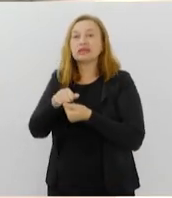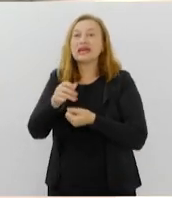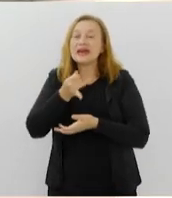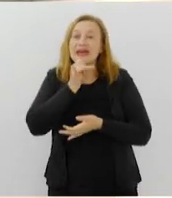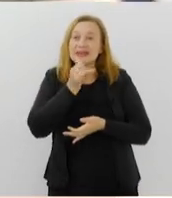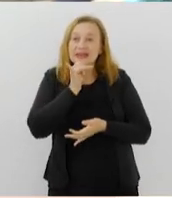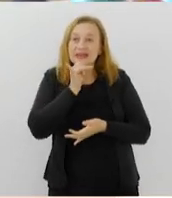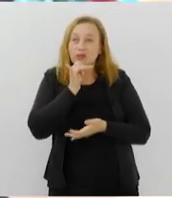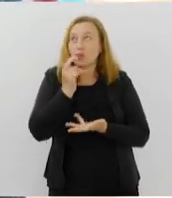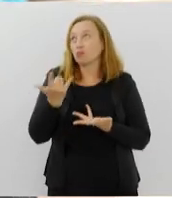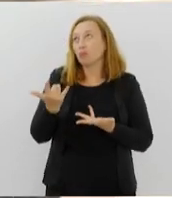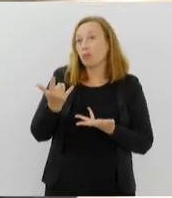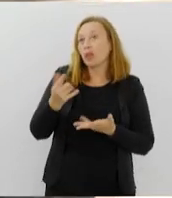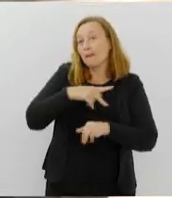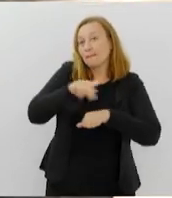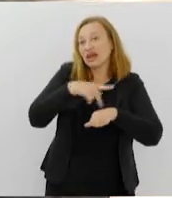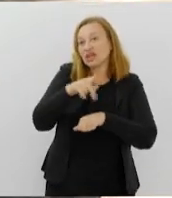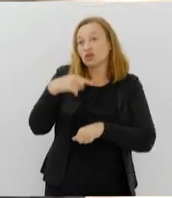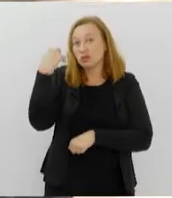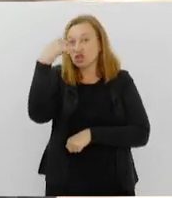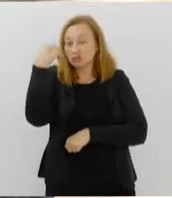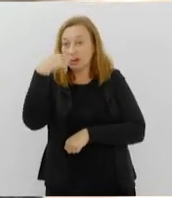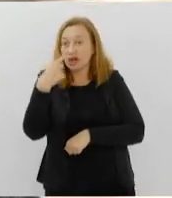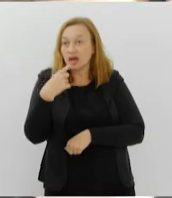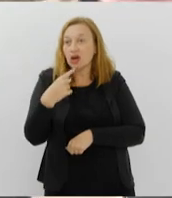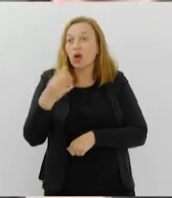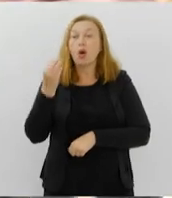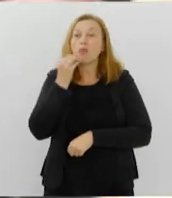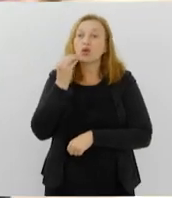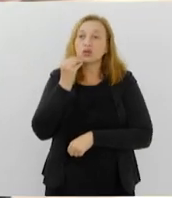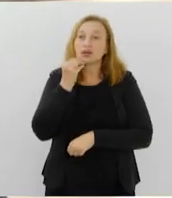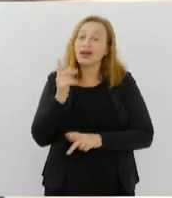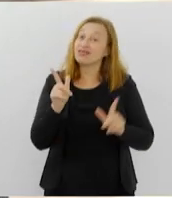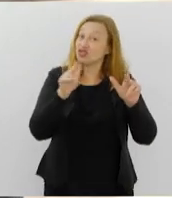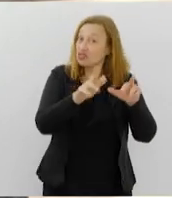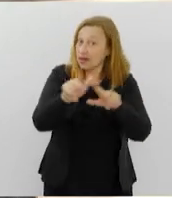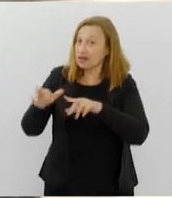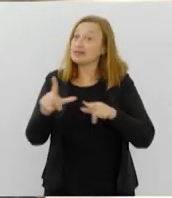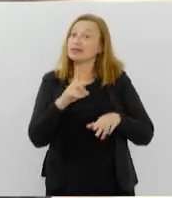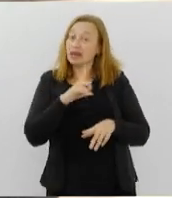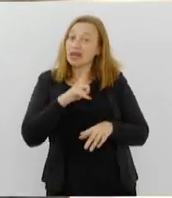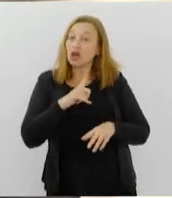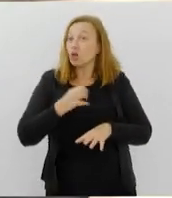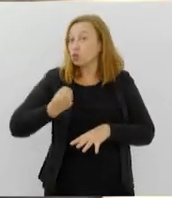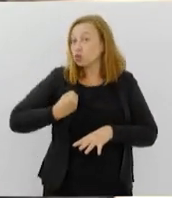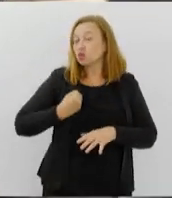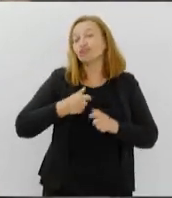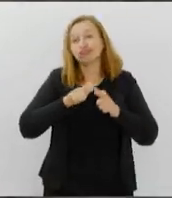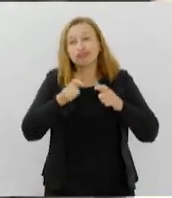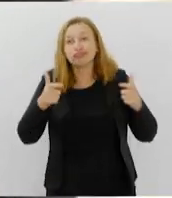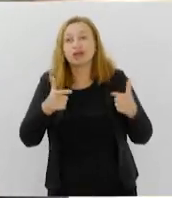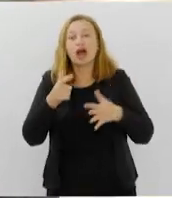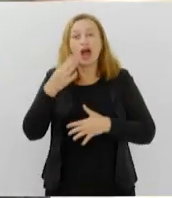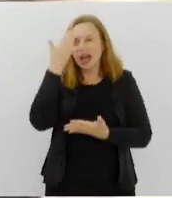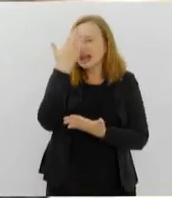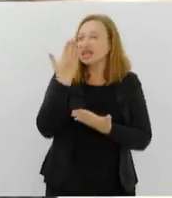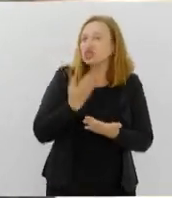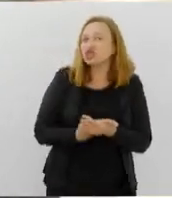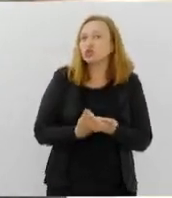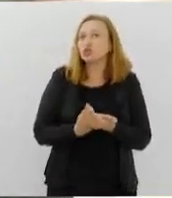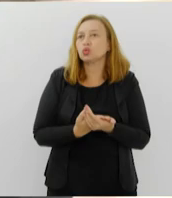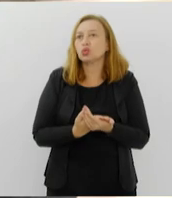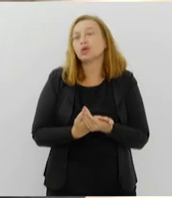num país como a Espanha, onde as oportunidades a gente acredita que sejam diferenciadas. Os números são alarmantes. Acredito até